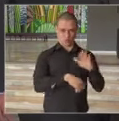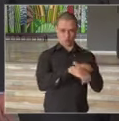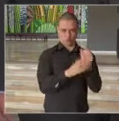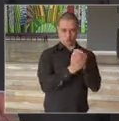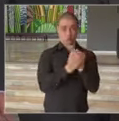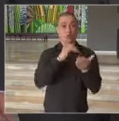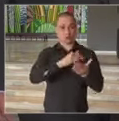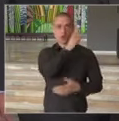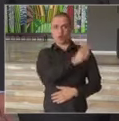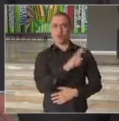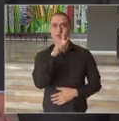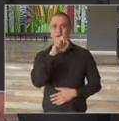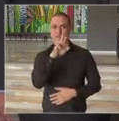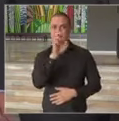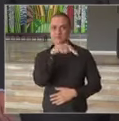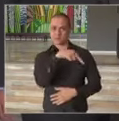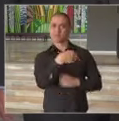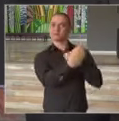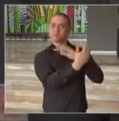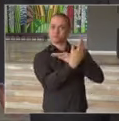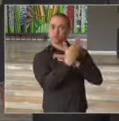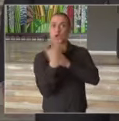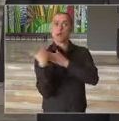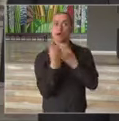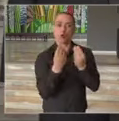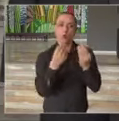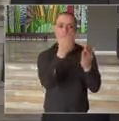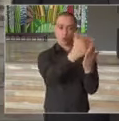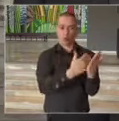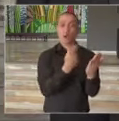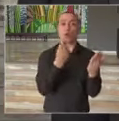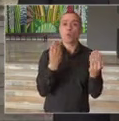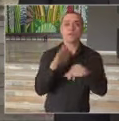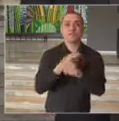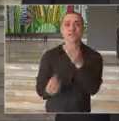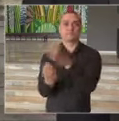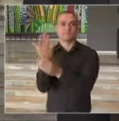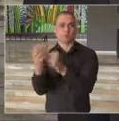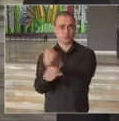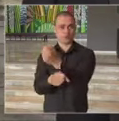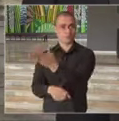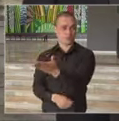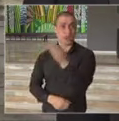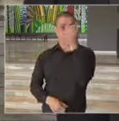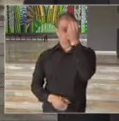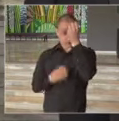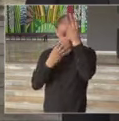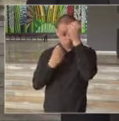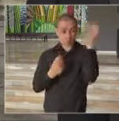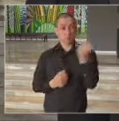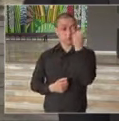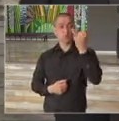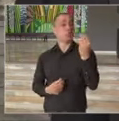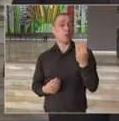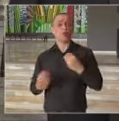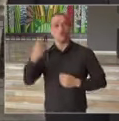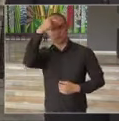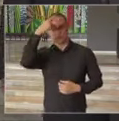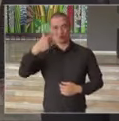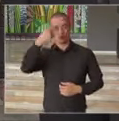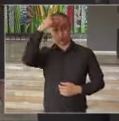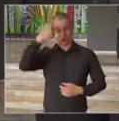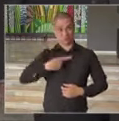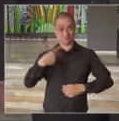nosso secretário José Henrique Guerman, coordenando esse trabalho com todas as informações sobre os cuidados